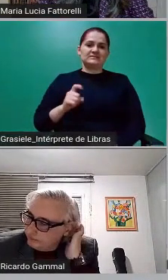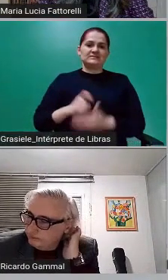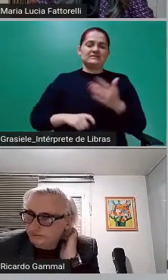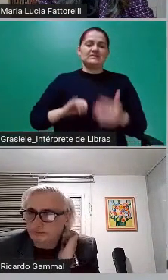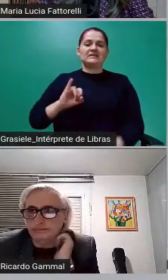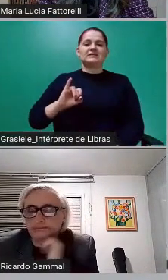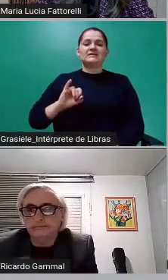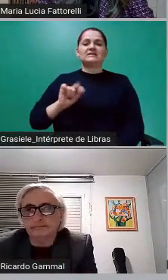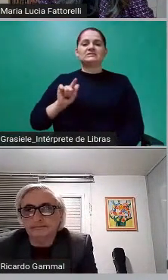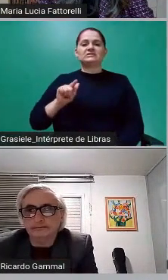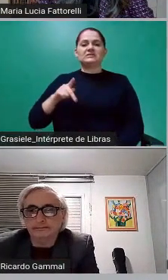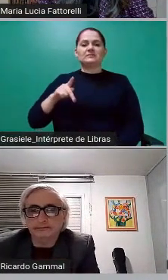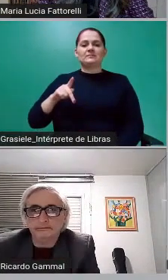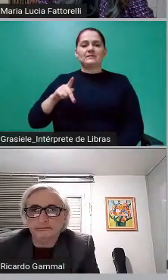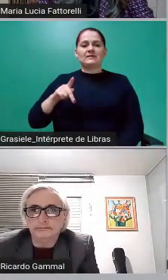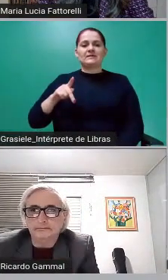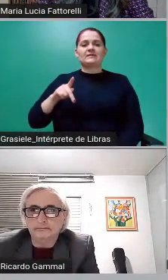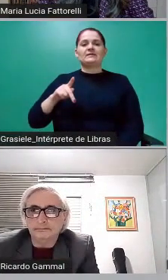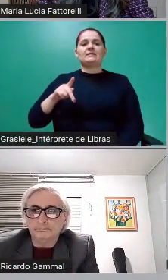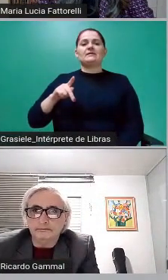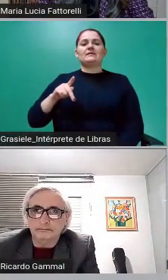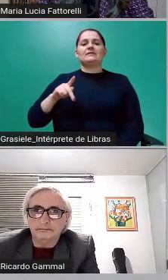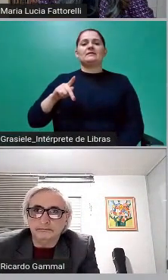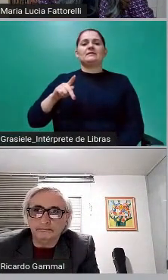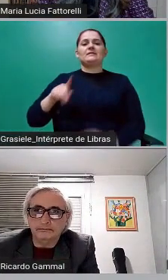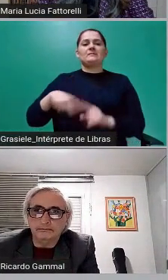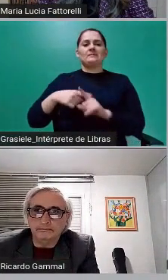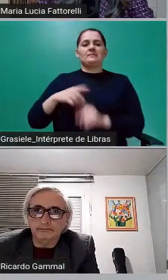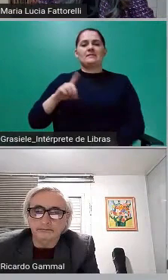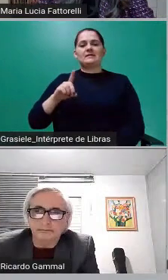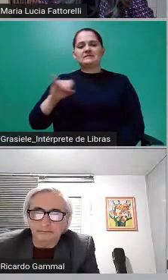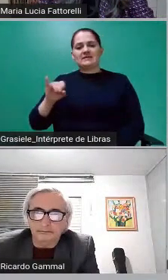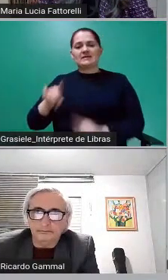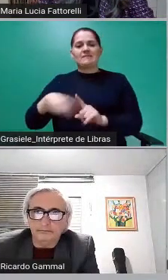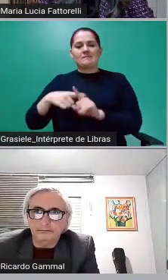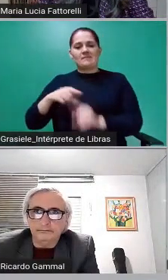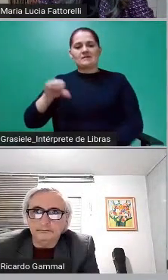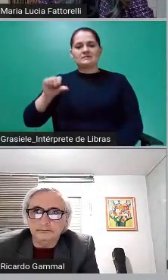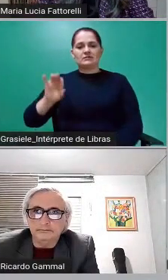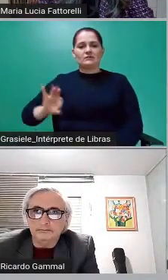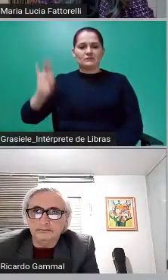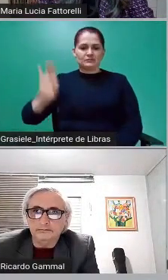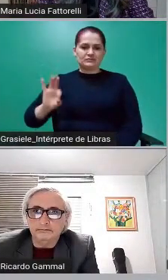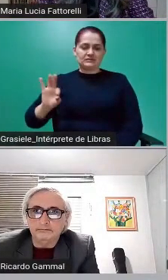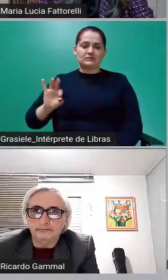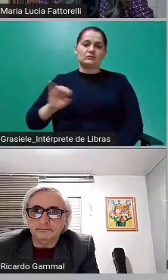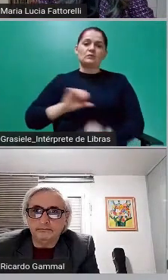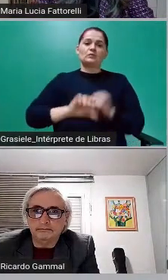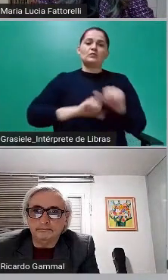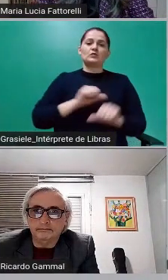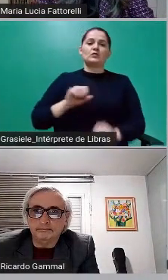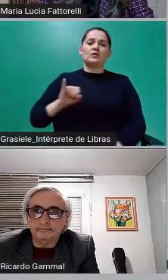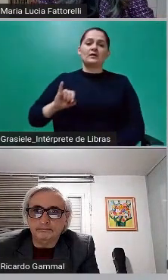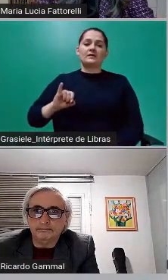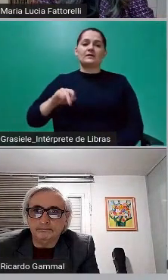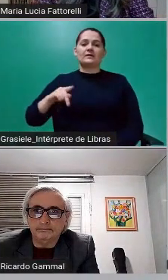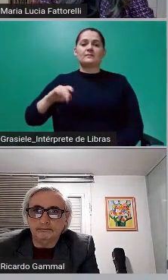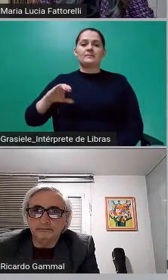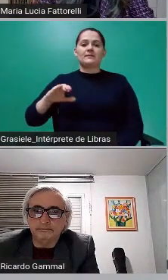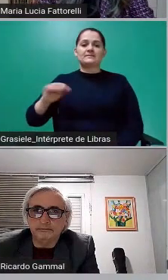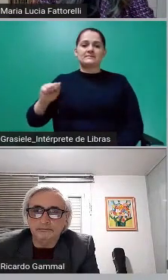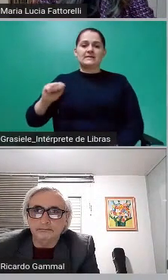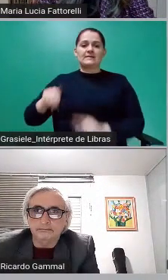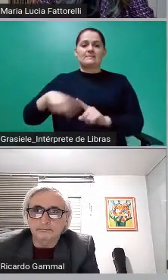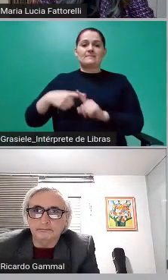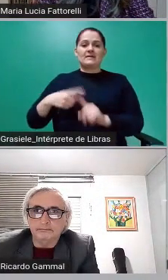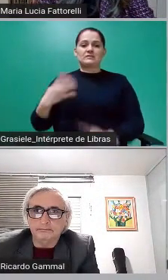mais DI mais 9% para o índice do IPCA mais 4%